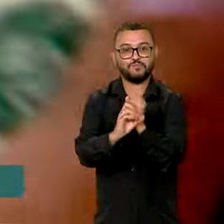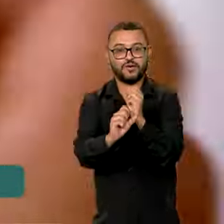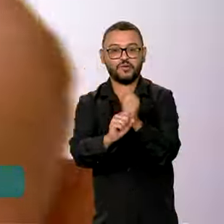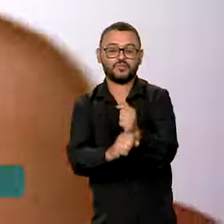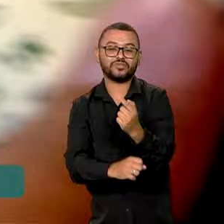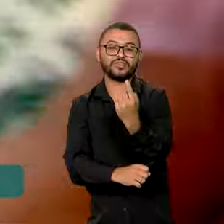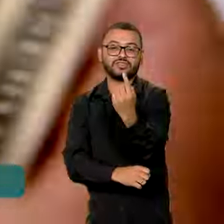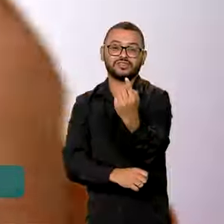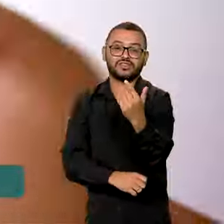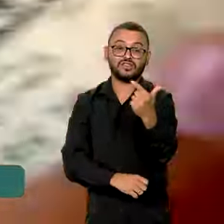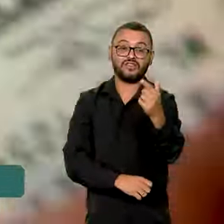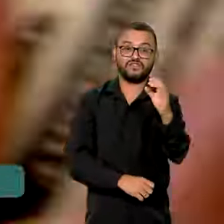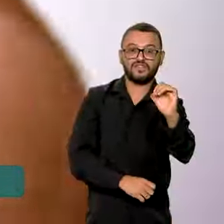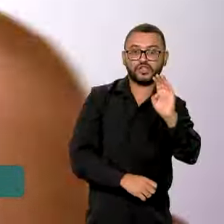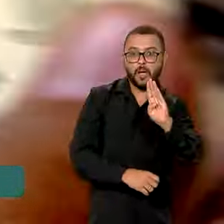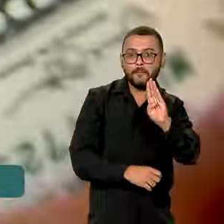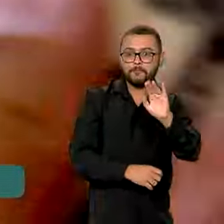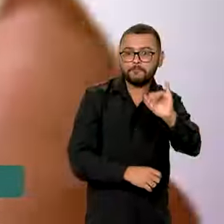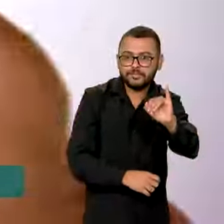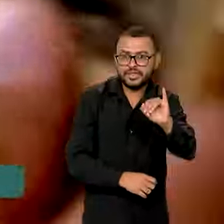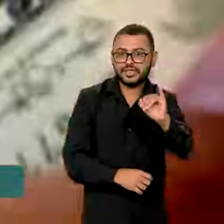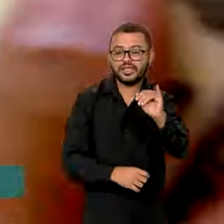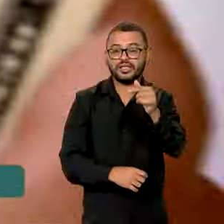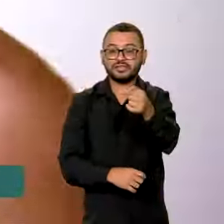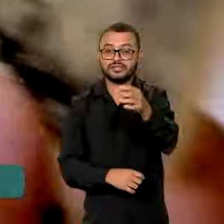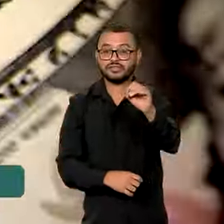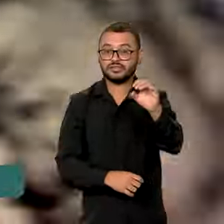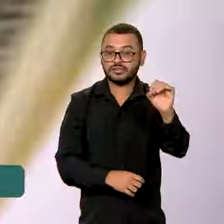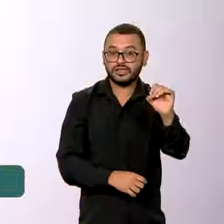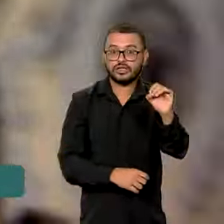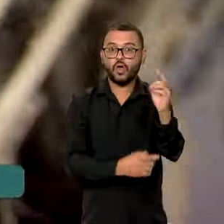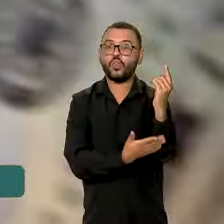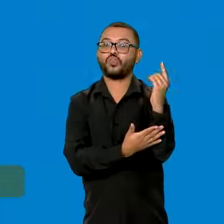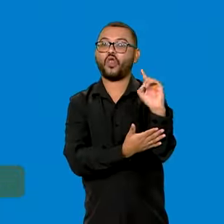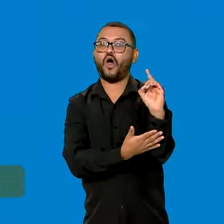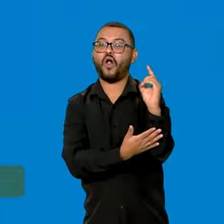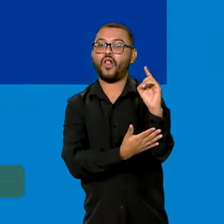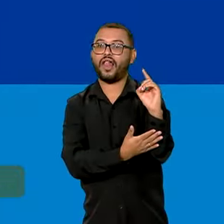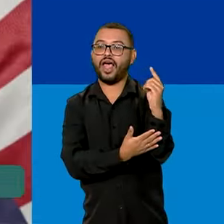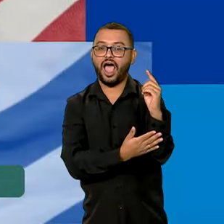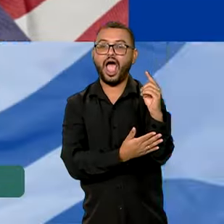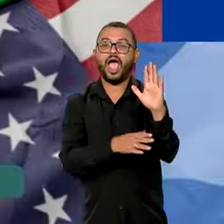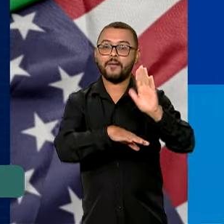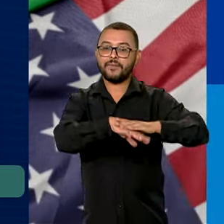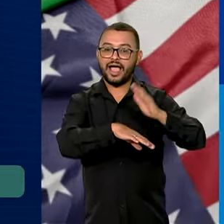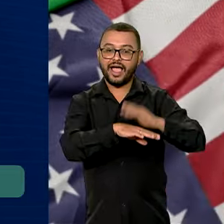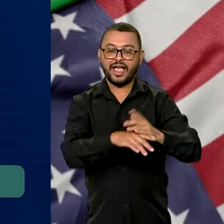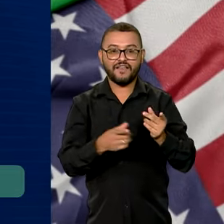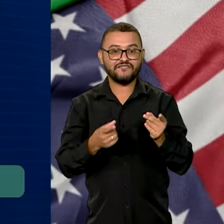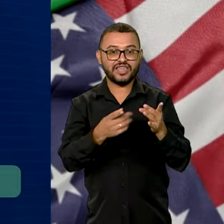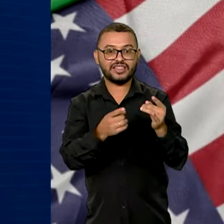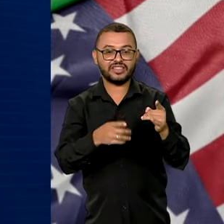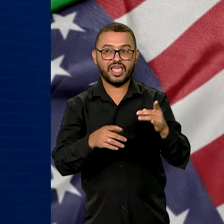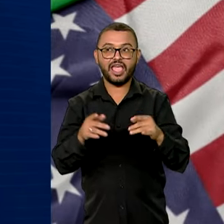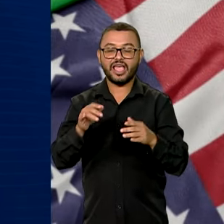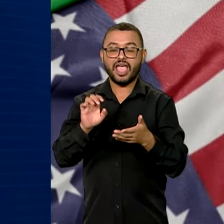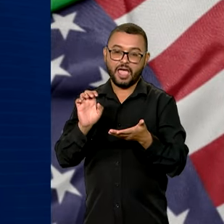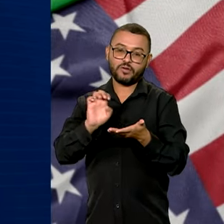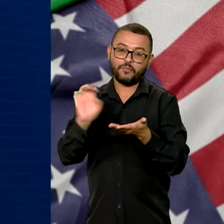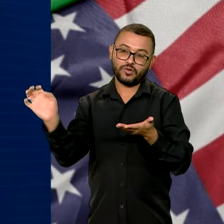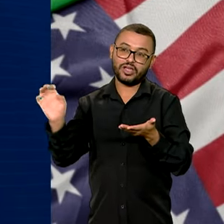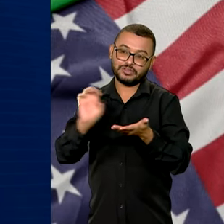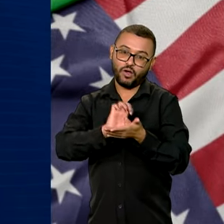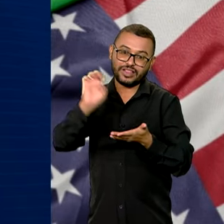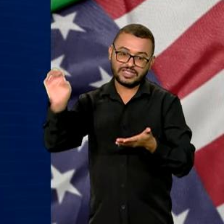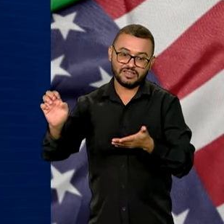120 bilhões e 700 milhões de dólares. As principais exportações dos Estados Unidos ao